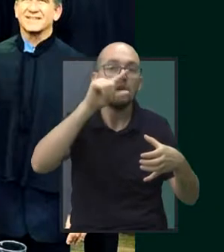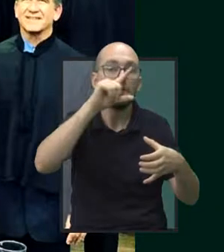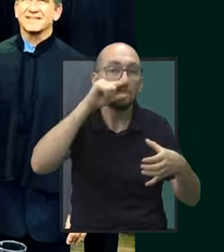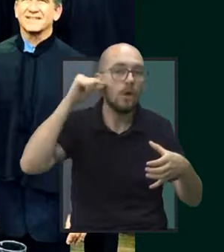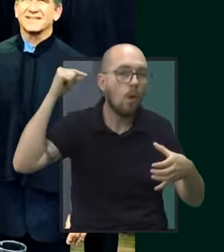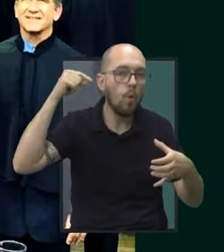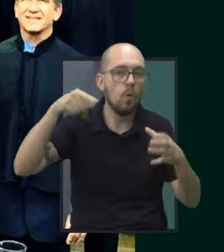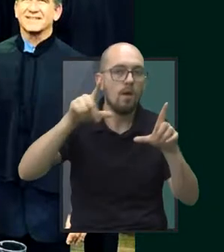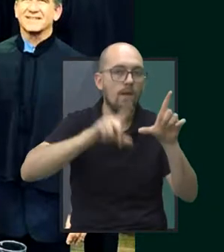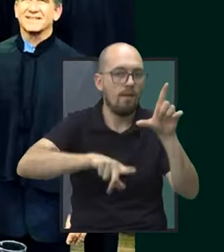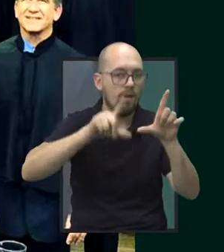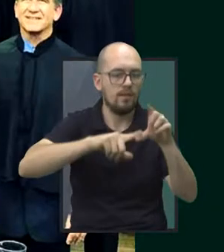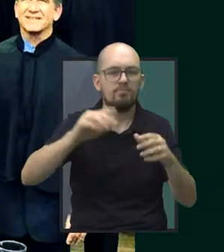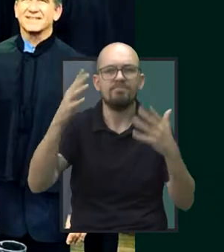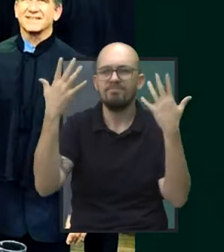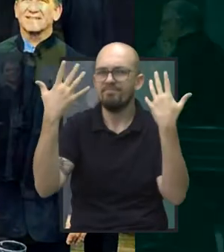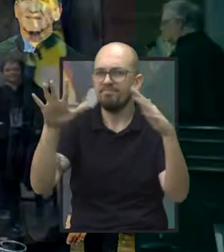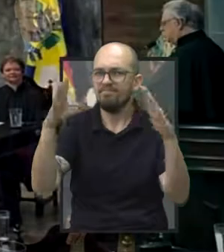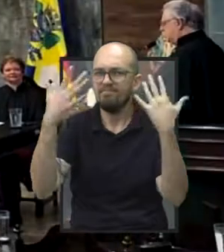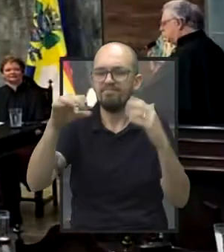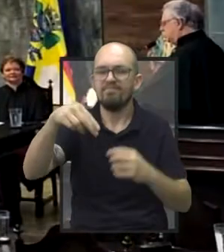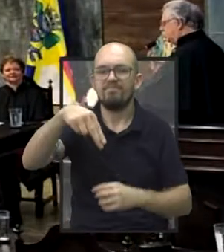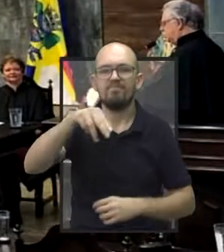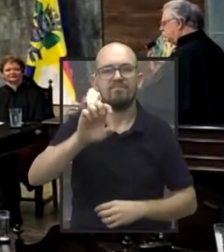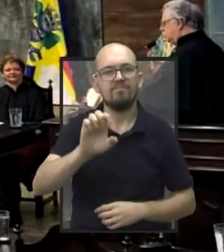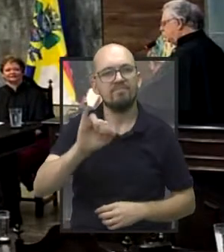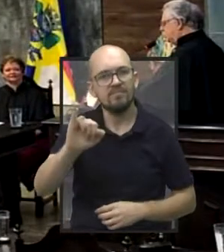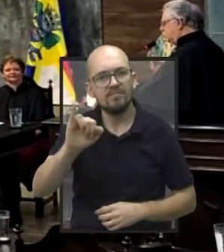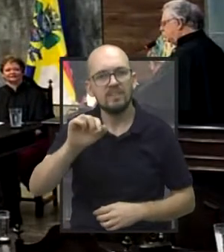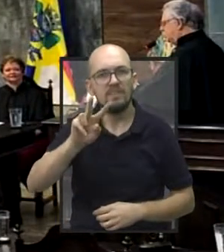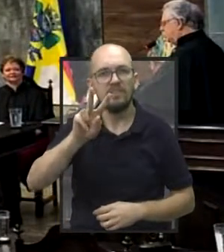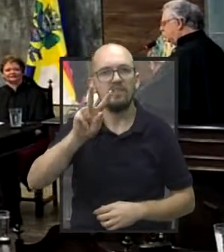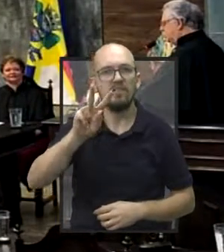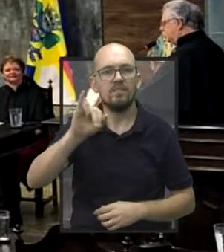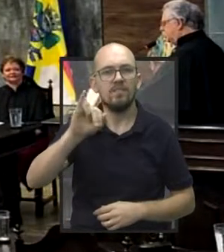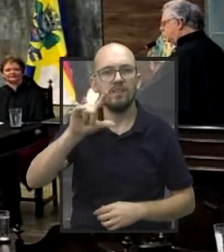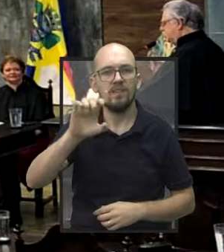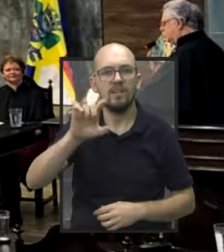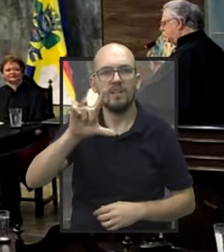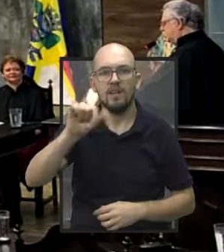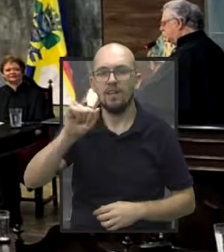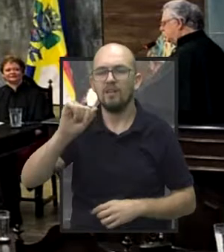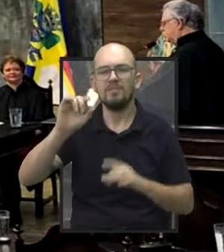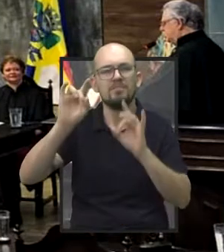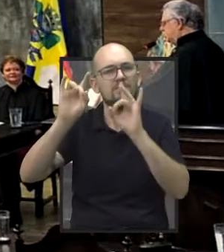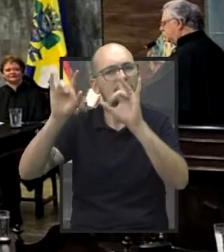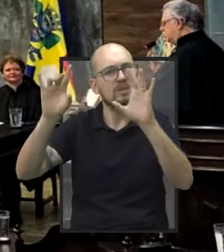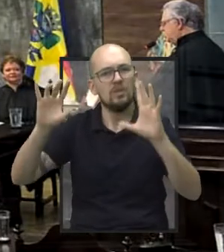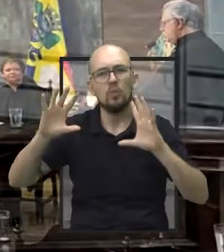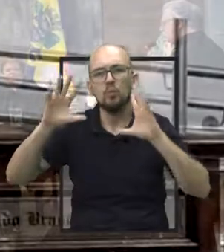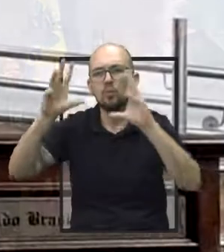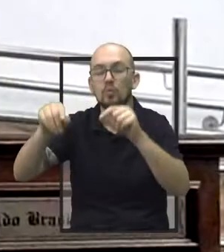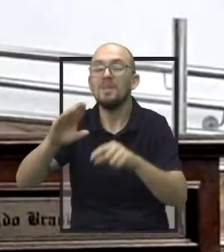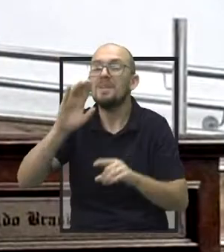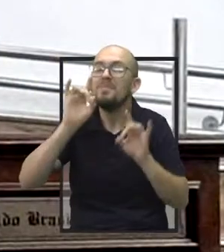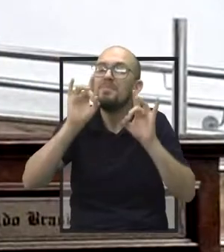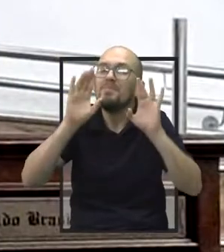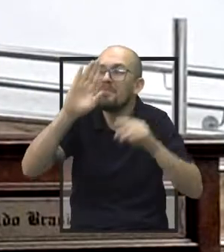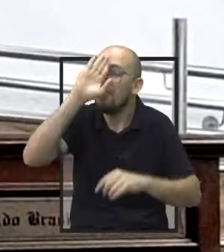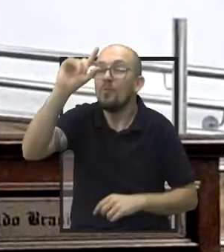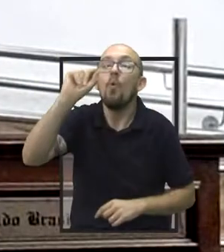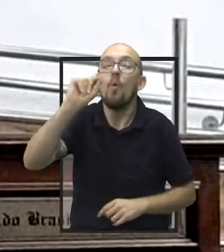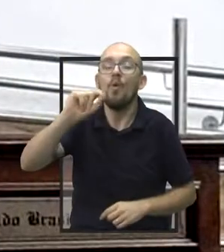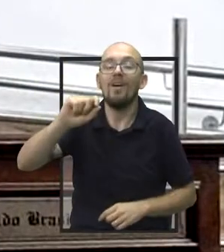Vilela, que é o presidente da Academia, todos os integrantes da Academia. Em especial aqui ao Carlos Eduardo